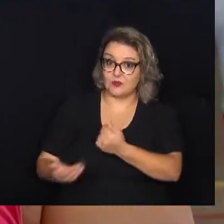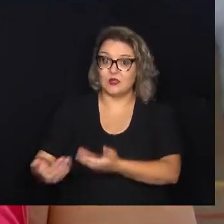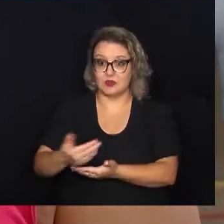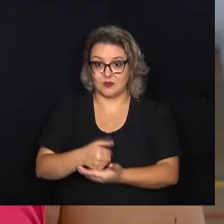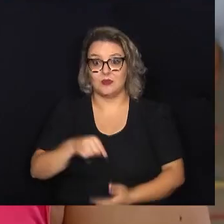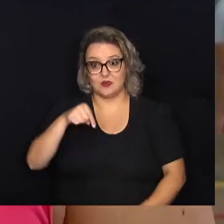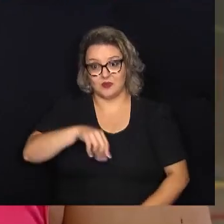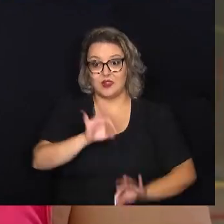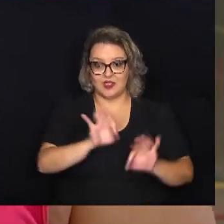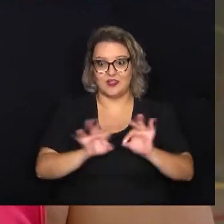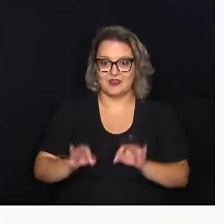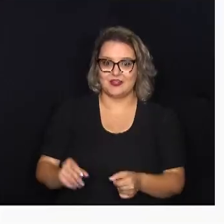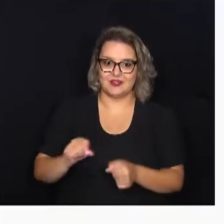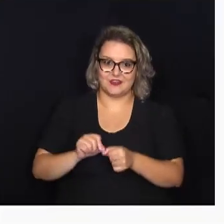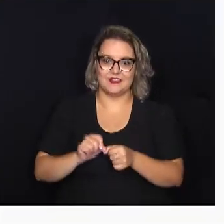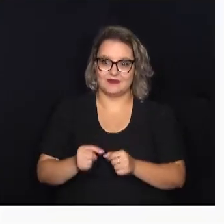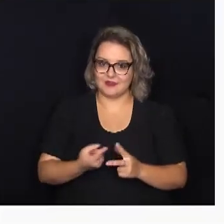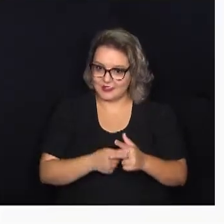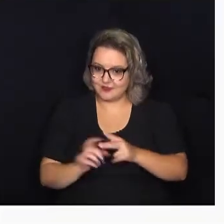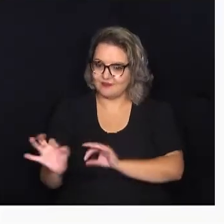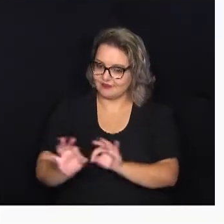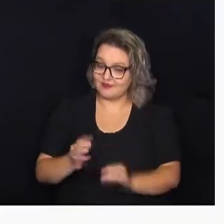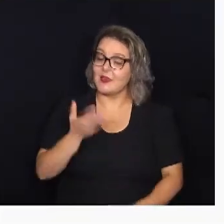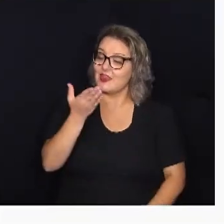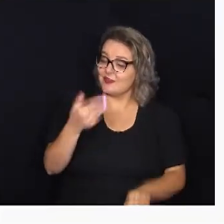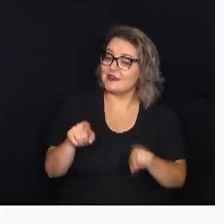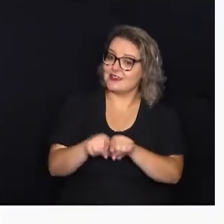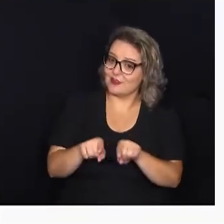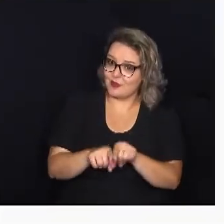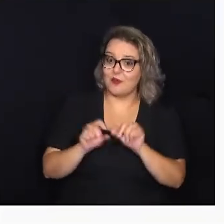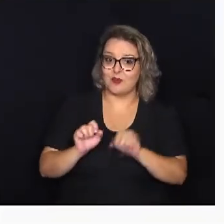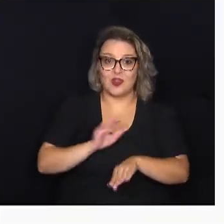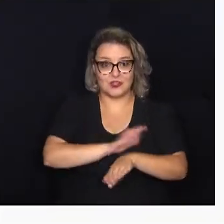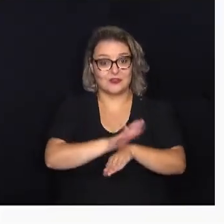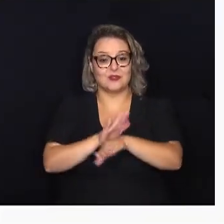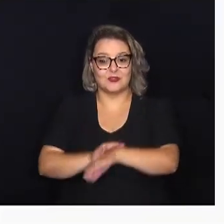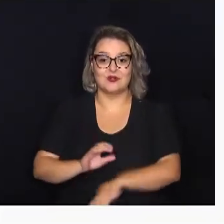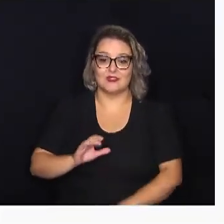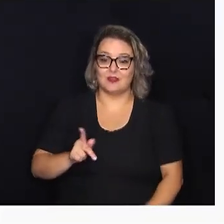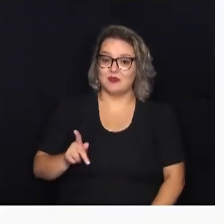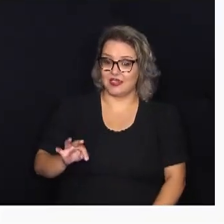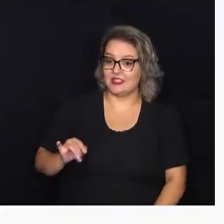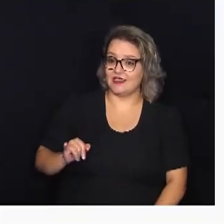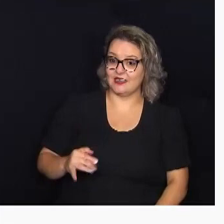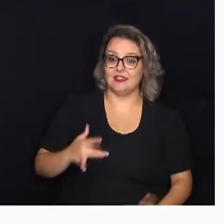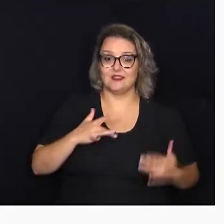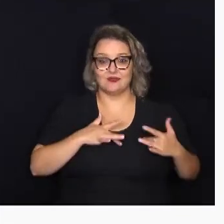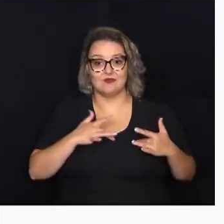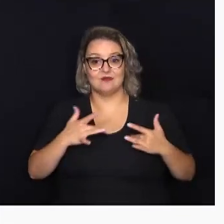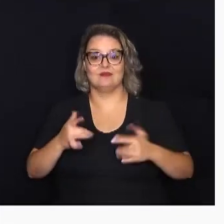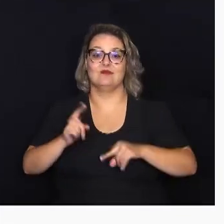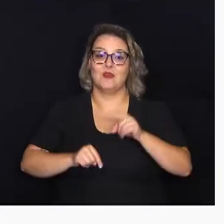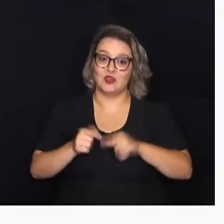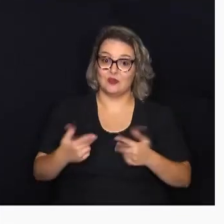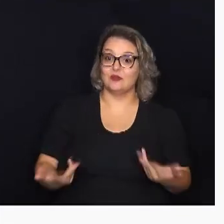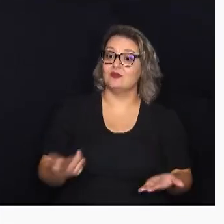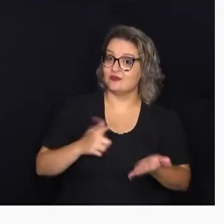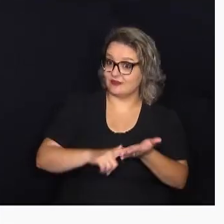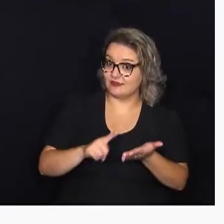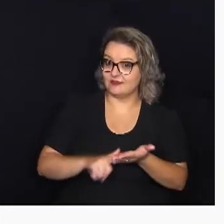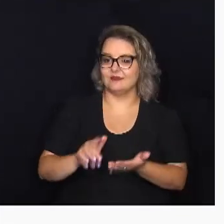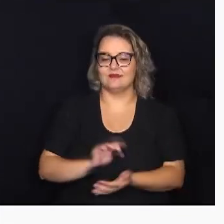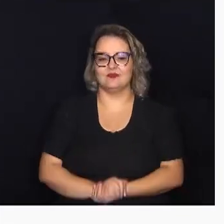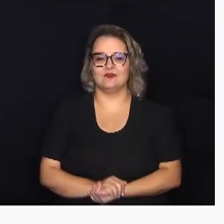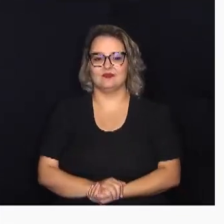para a organização e fazer a manutenção. Você também pode colaborar com o CPTI doando produtos de limpeza. A doação é